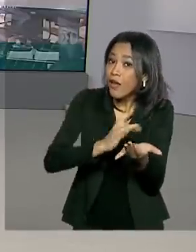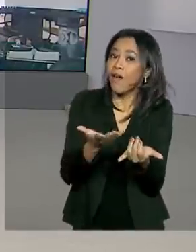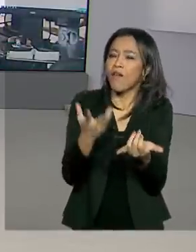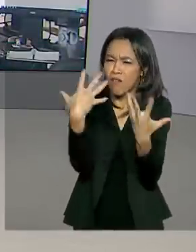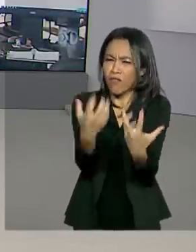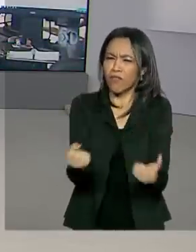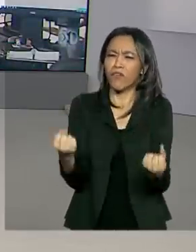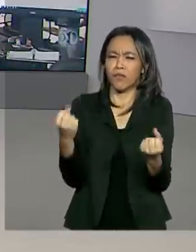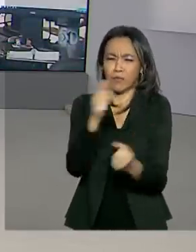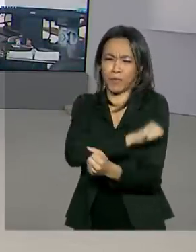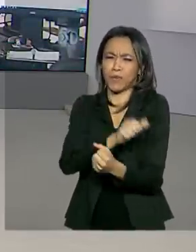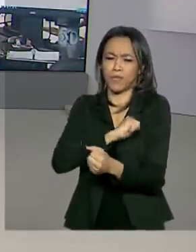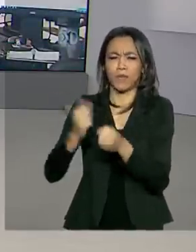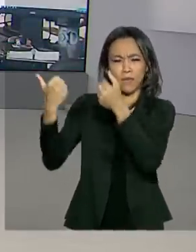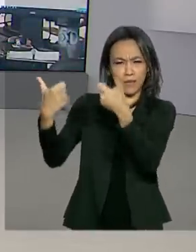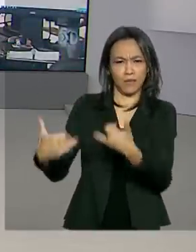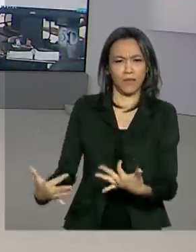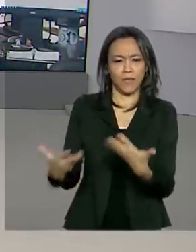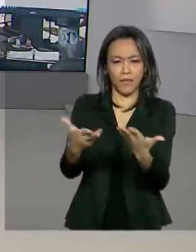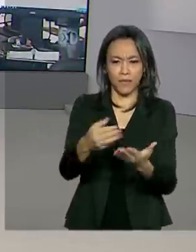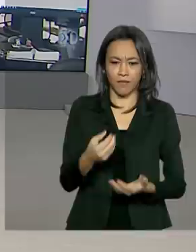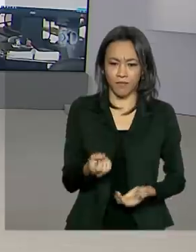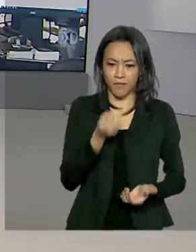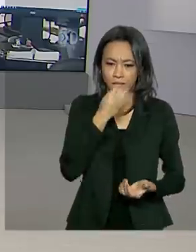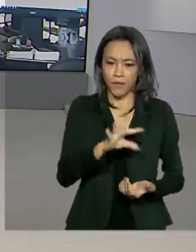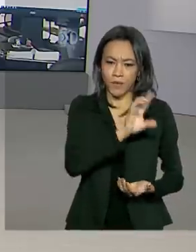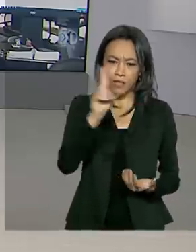Maurício de Almeida conta tudo para a gente. Maurício, bom dia.